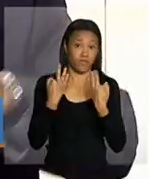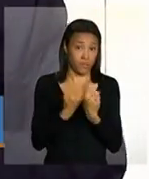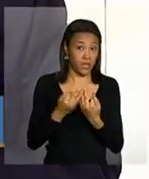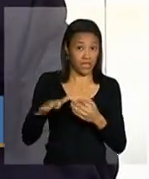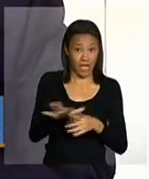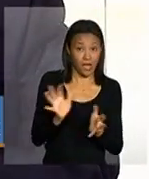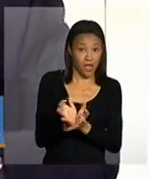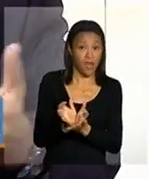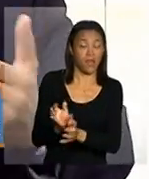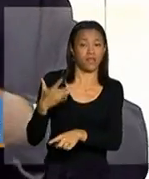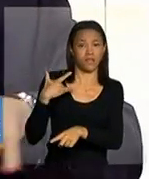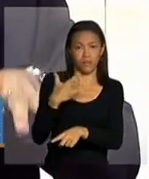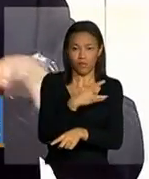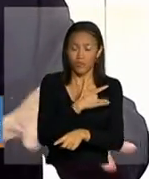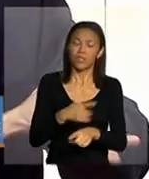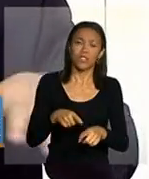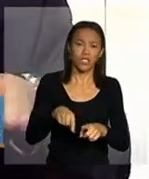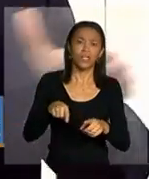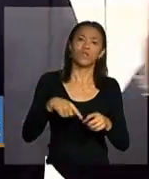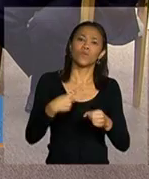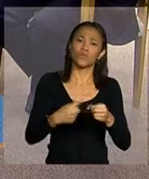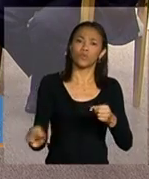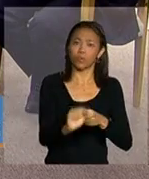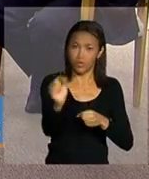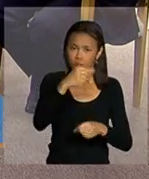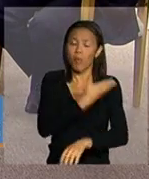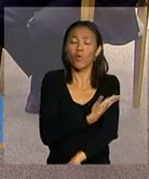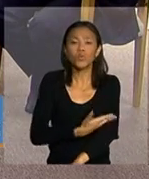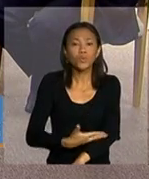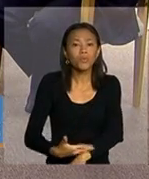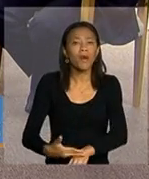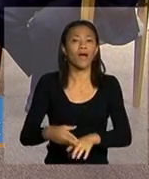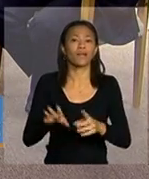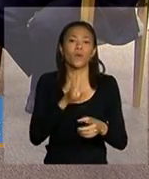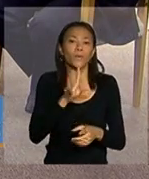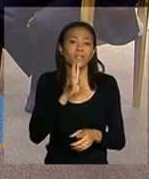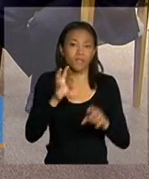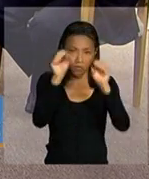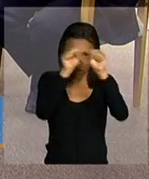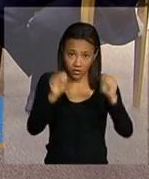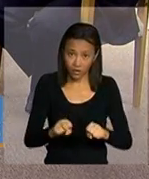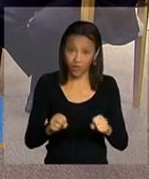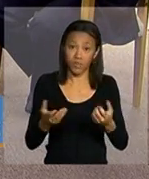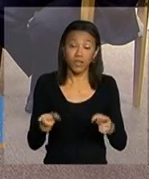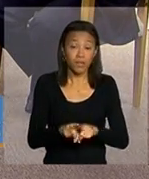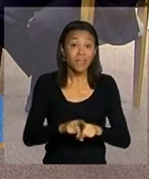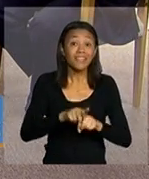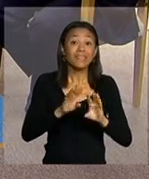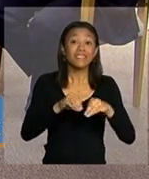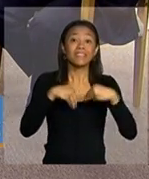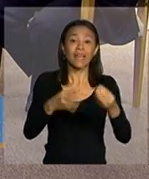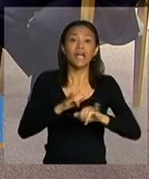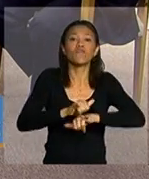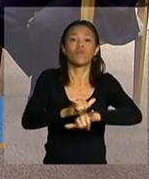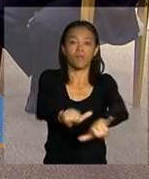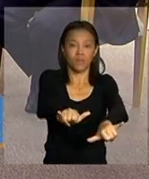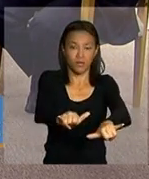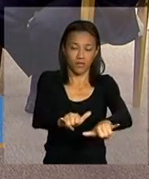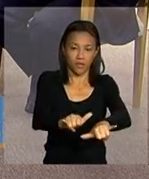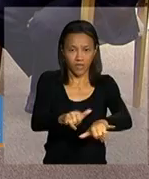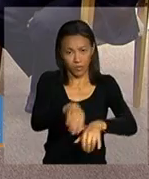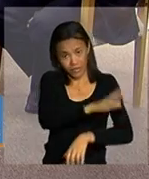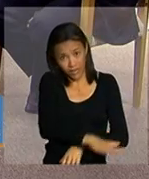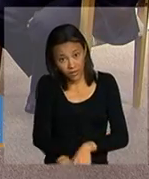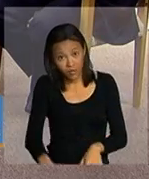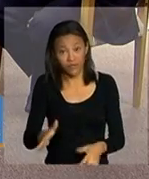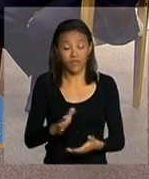os municípios e os estados estão acostumados a trabalhar periodicamente com o retorno da informação das condicionalidades traz informações nominais criança a